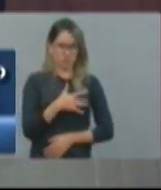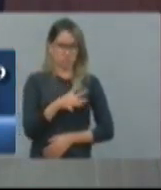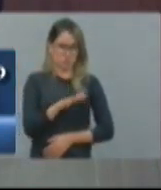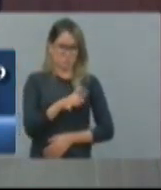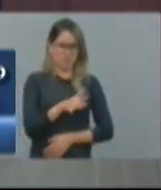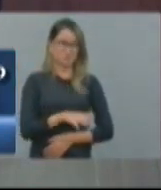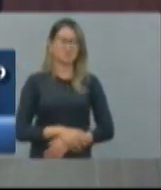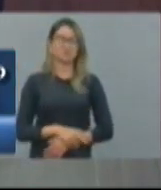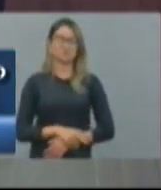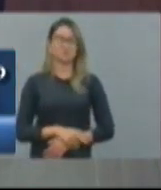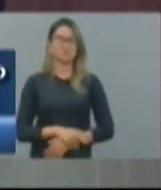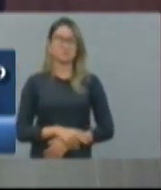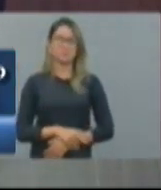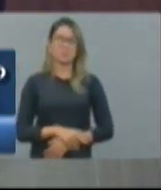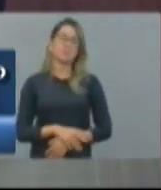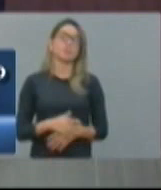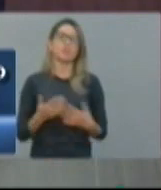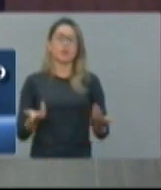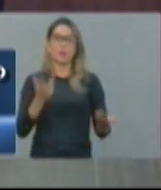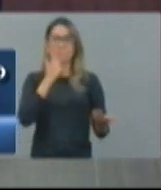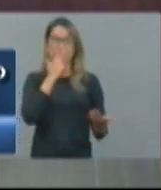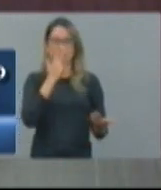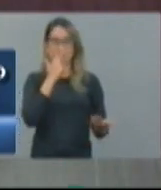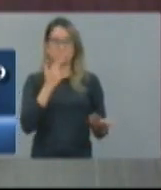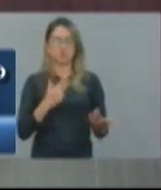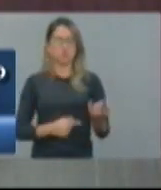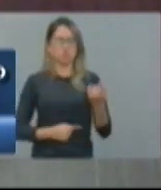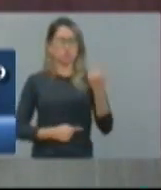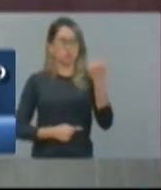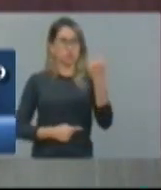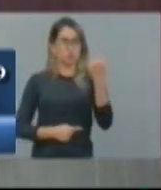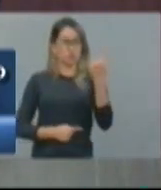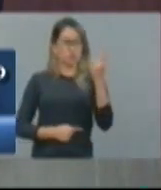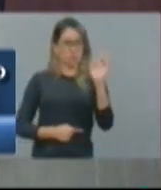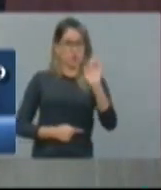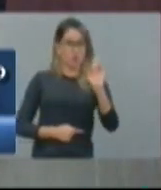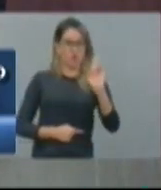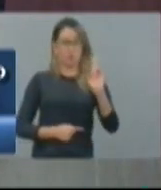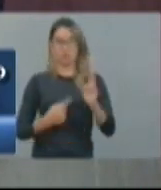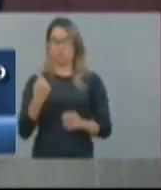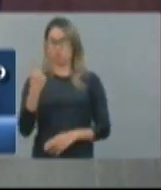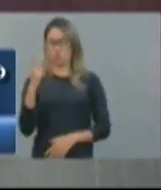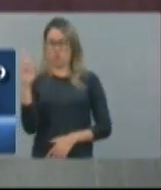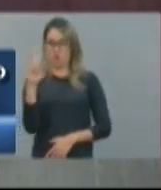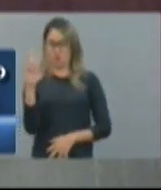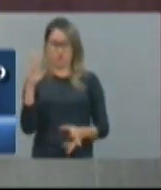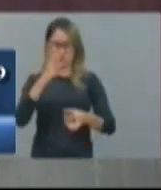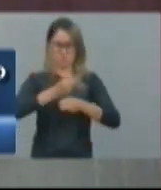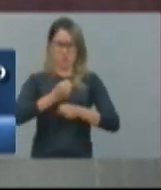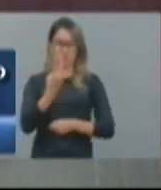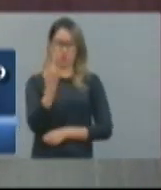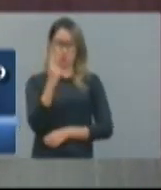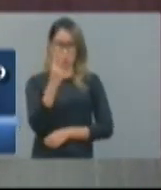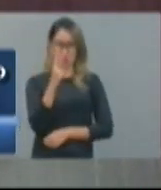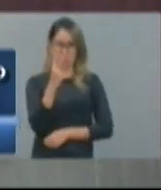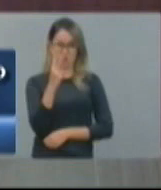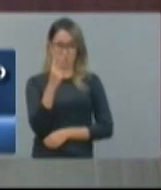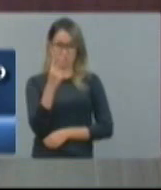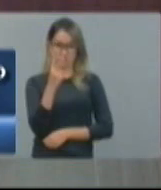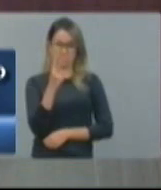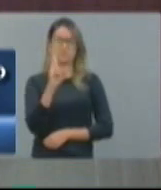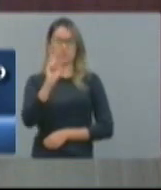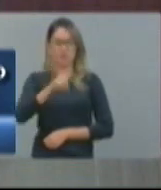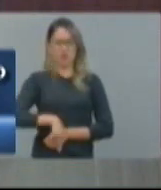parecida, portanto, ficava a relação de um para um. Em 2006, primeiro ano do governo CID, para cada real que o governo federal